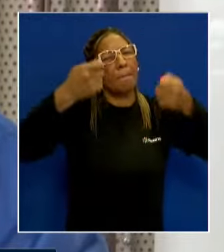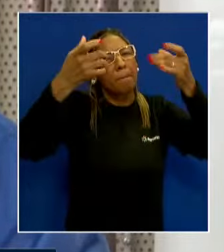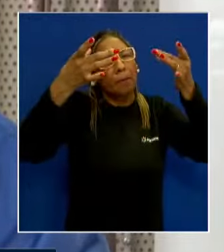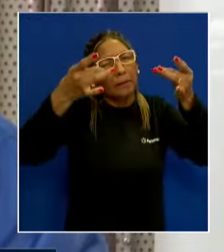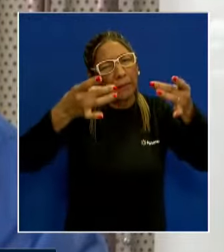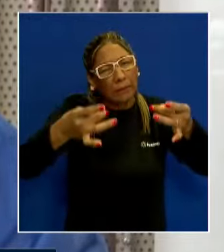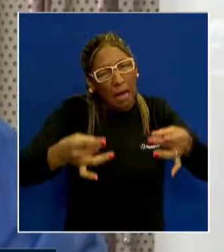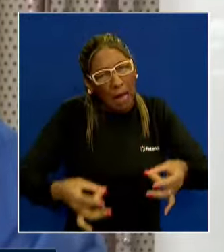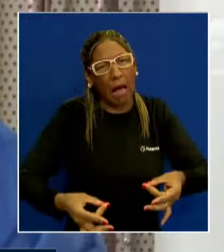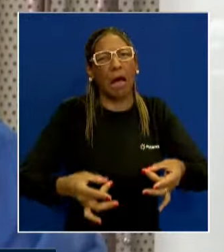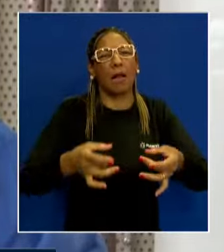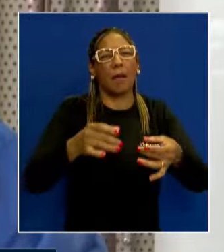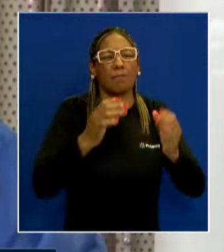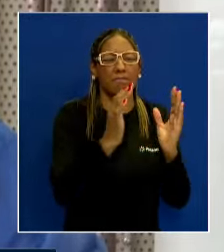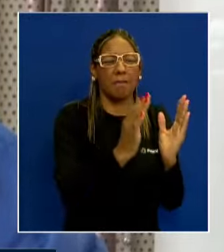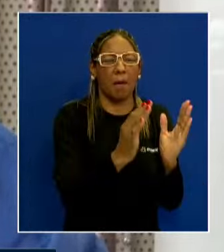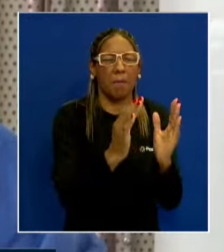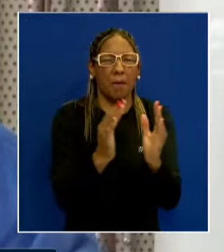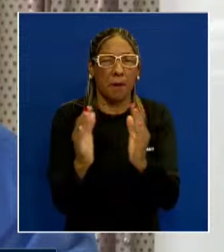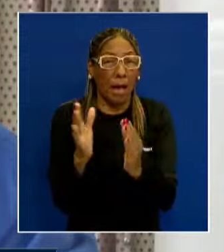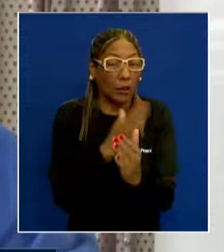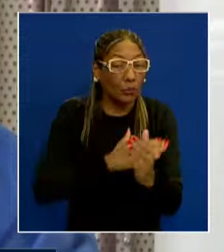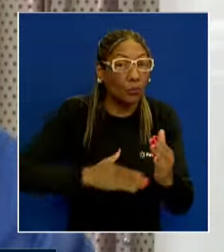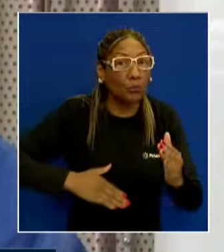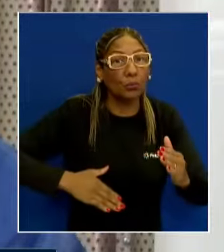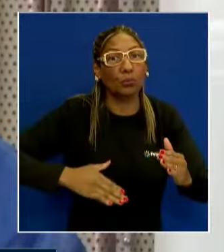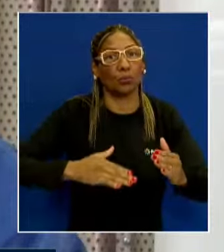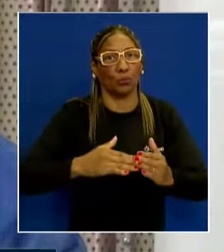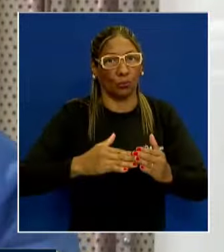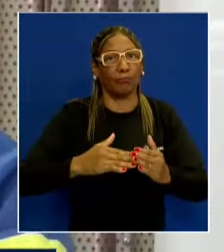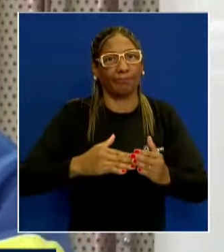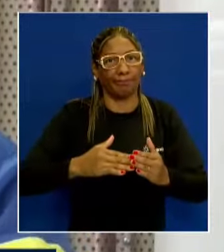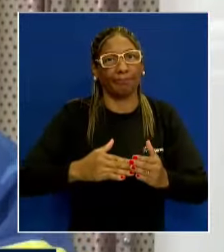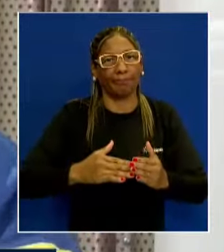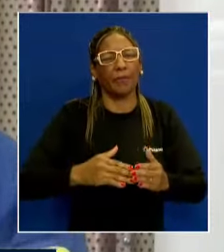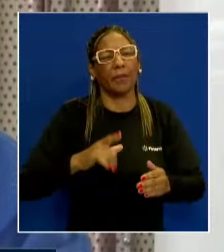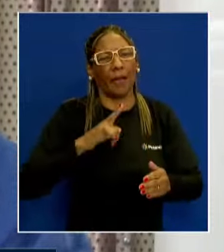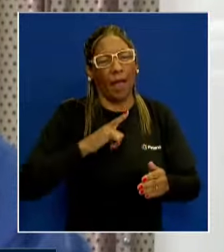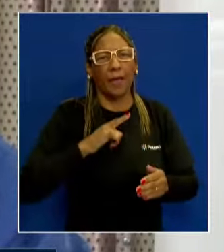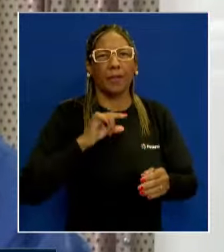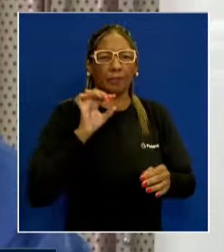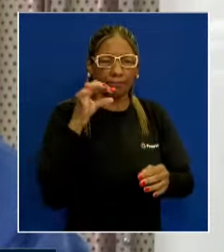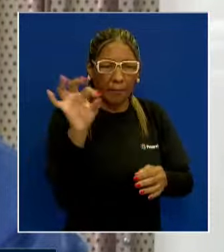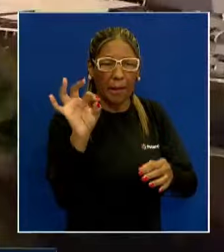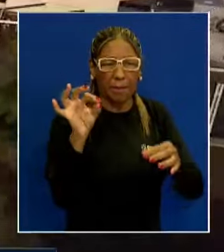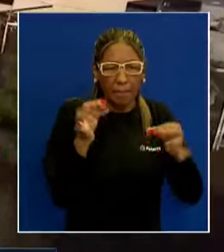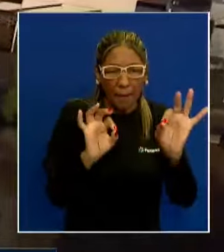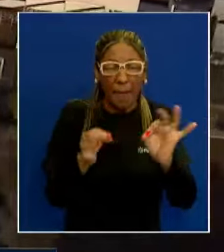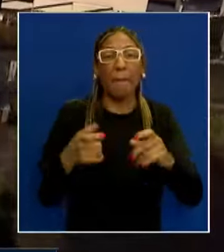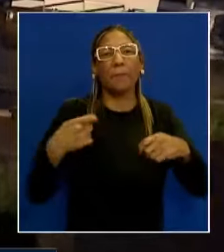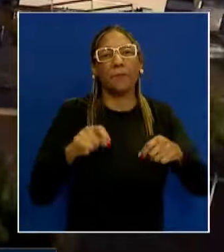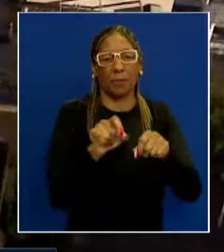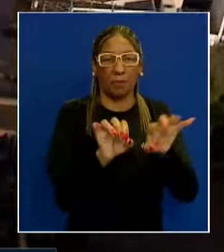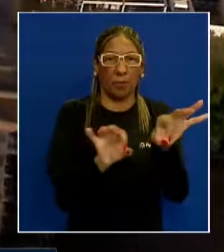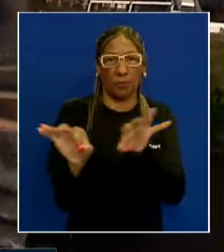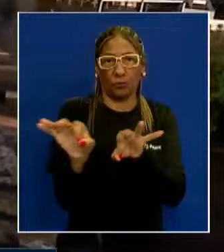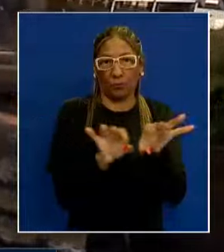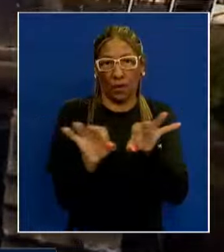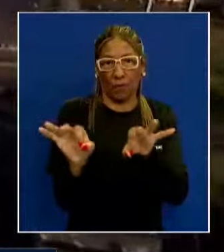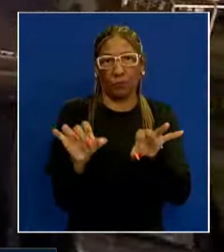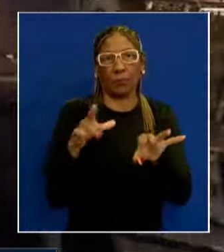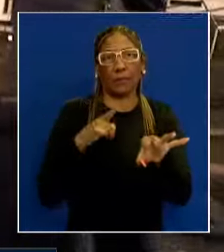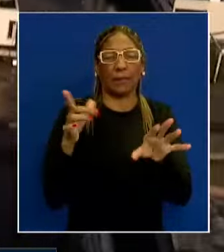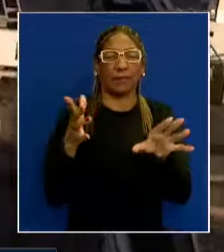projeto robusto, assim como tudo que se menciona ali é algo que tem que se fazer um projeto, que tem que ter um